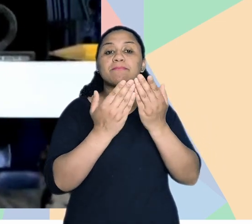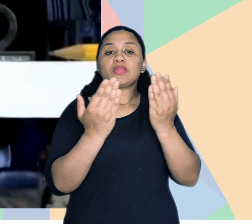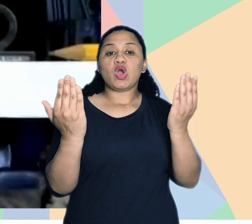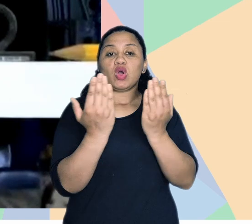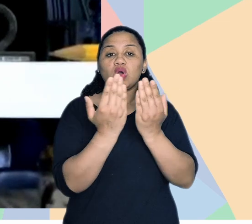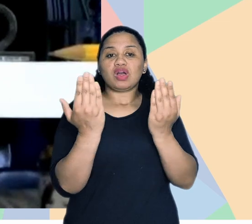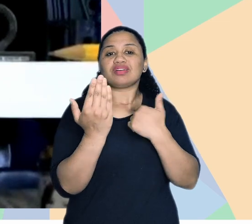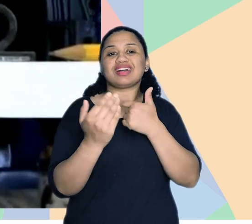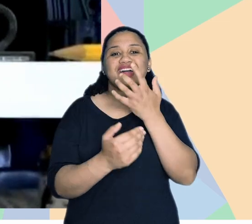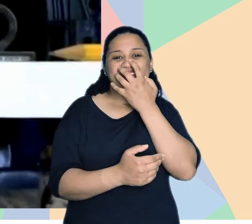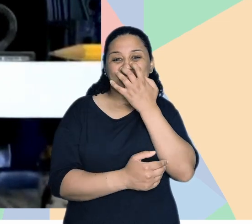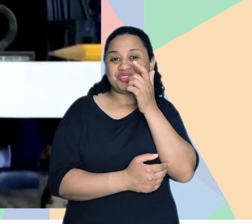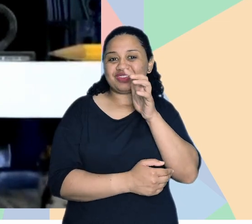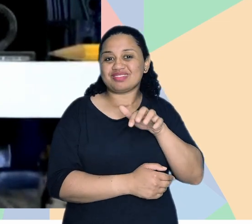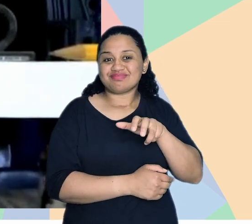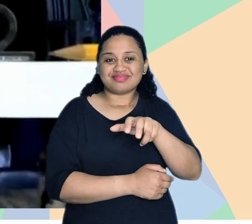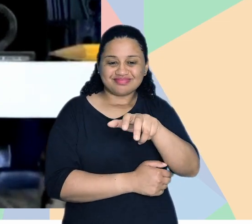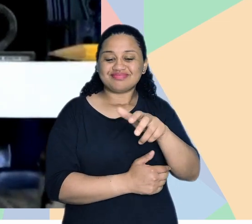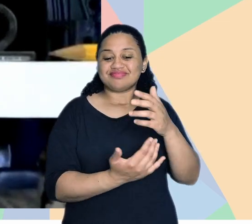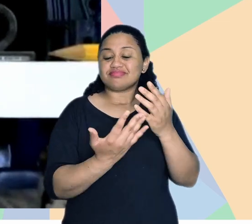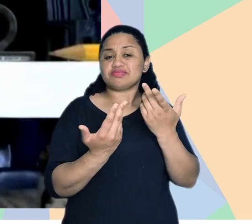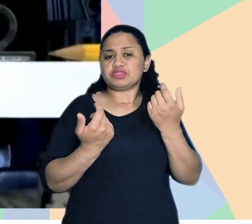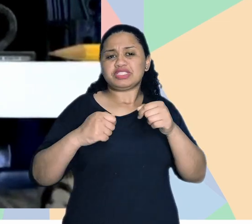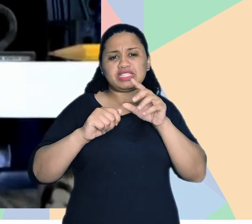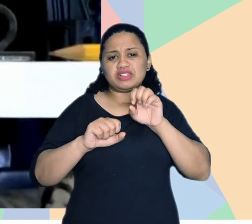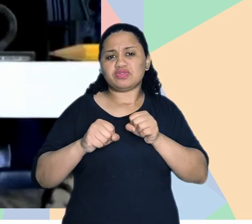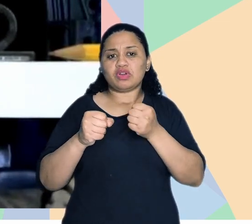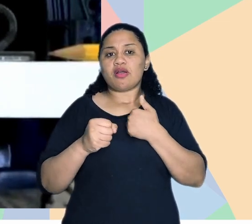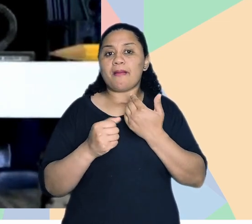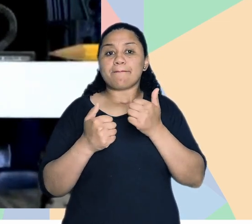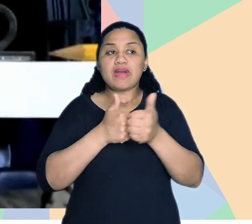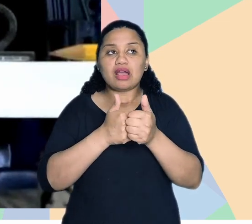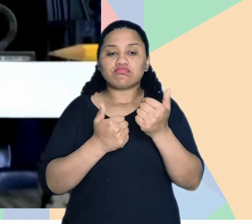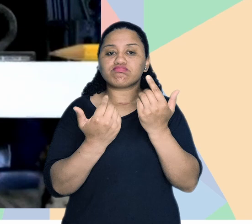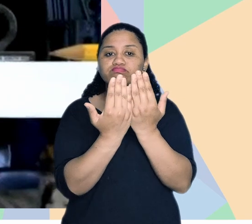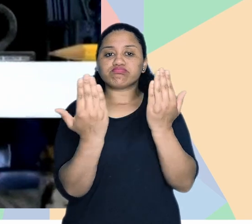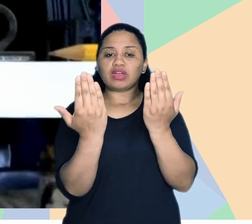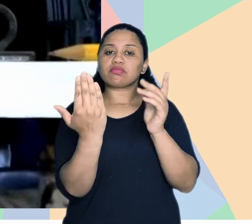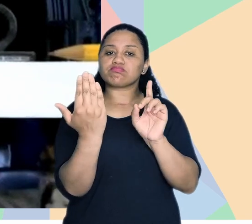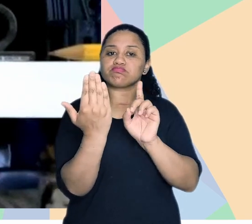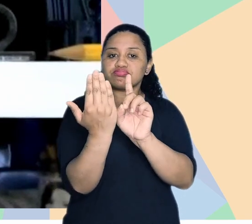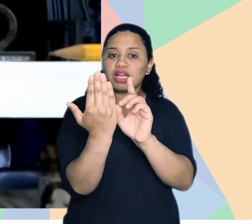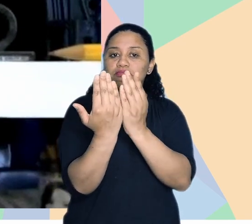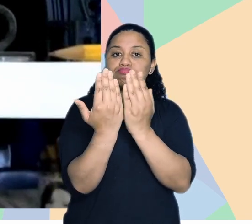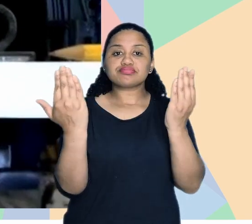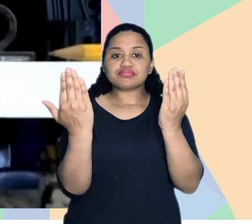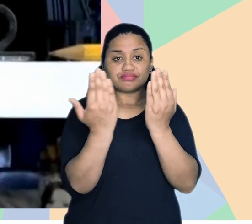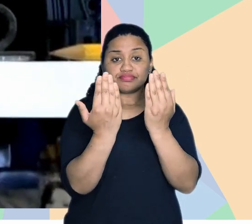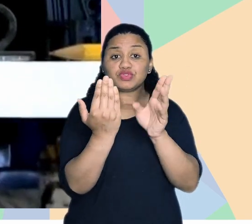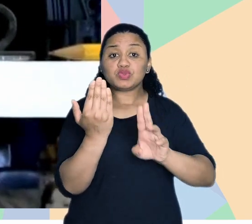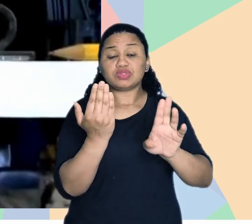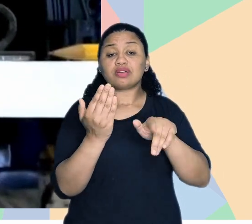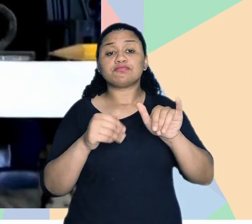automáticas, né? Até cachorro entra, né? Total baixo esforço físico. Basta passar na frente, né? Então, usar desses